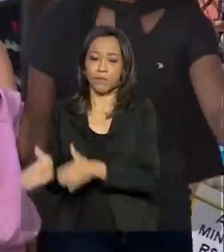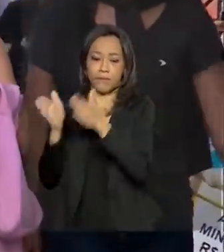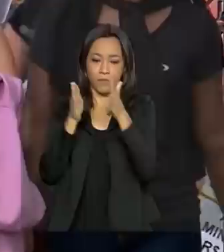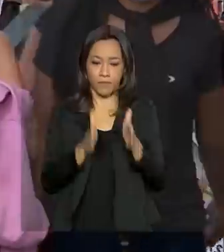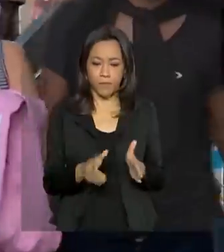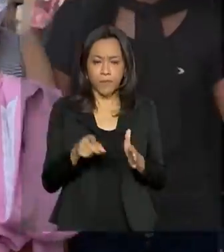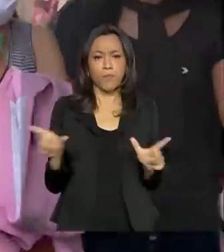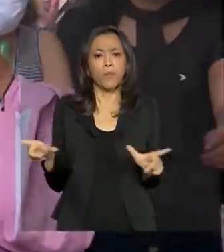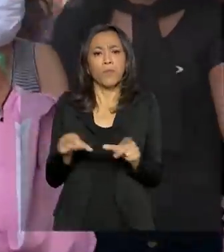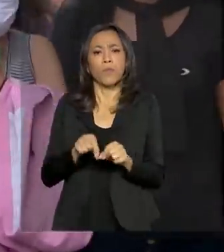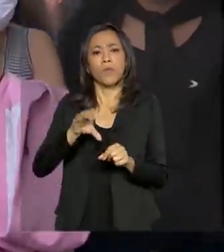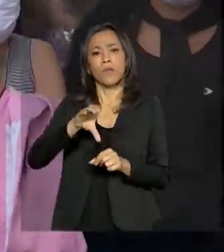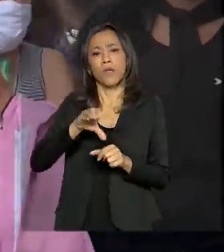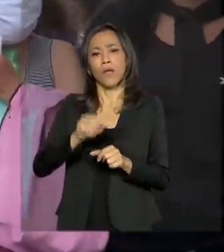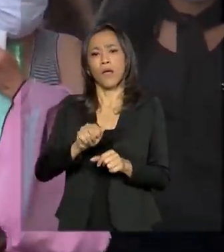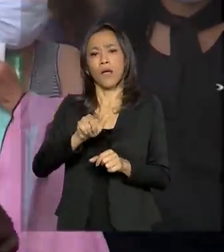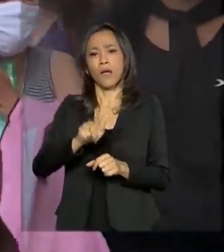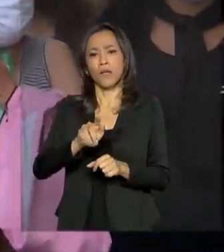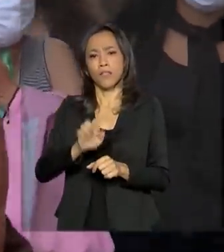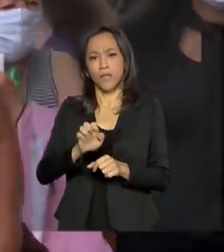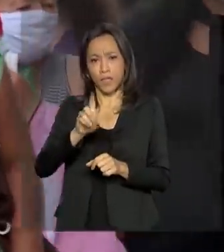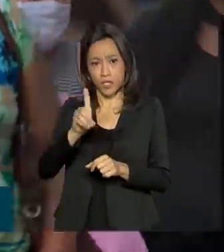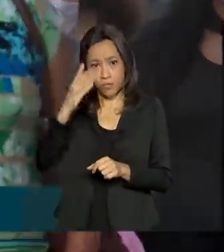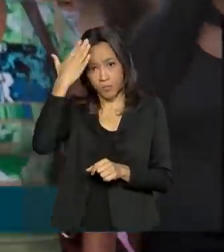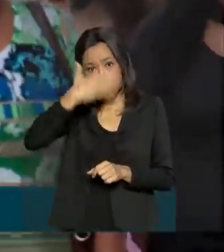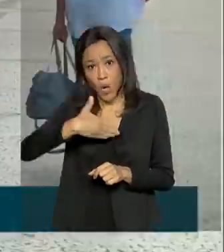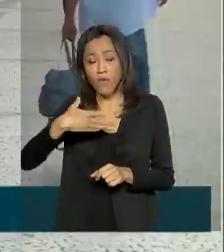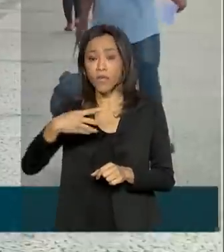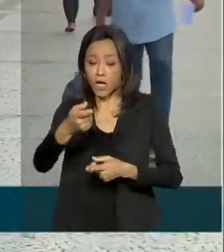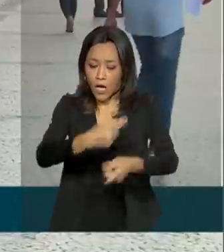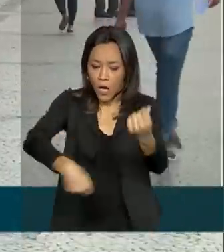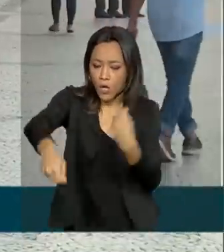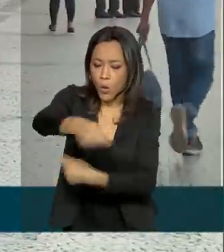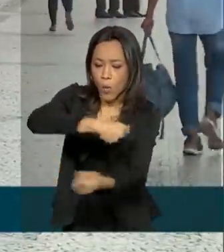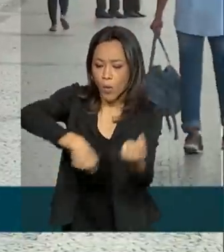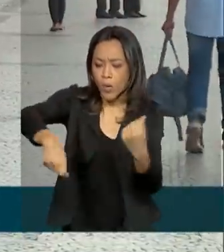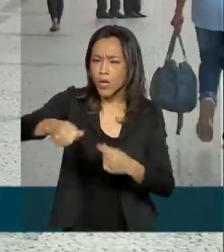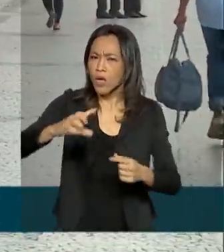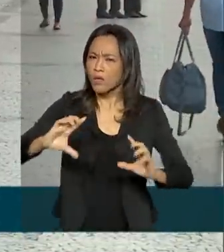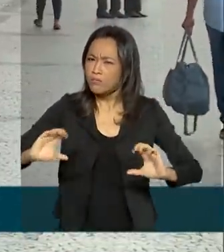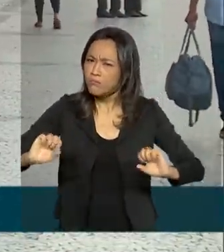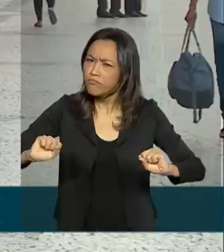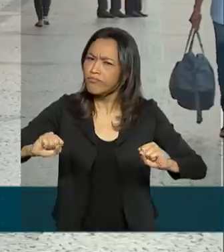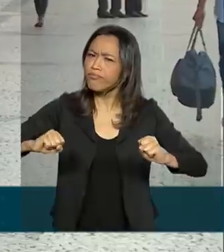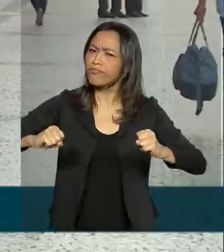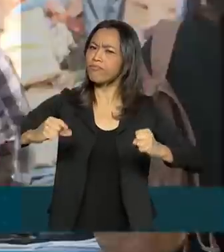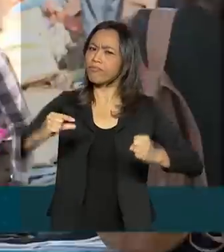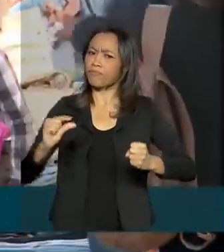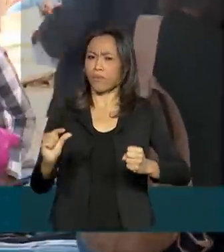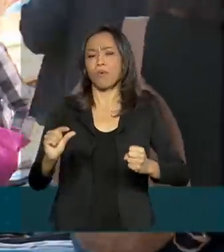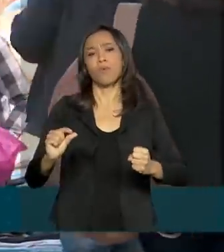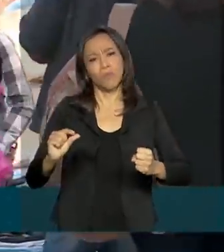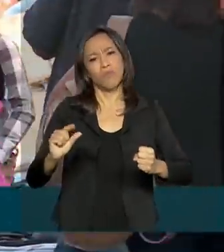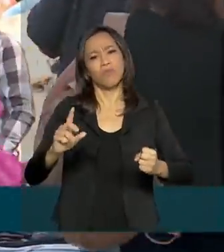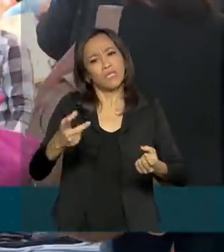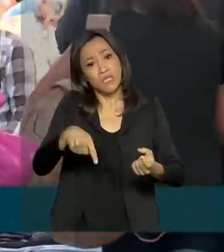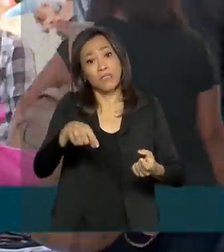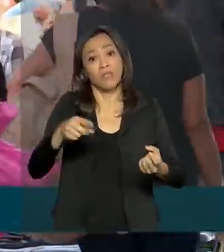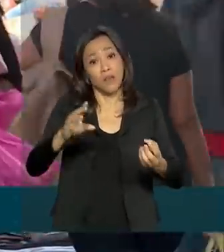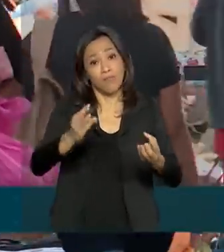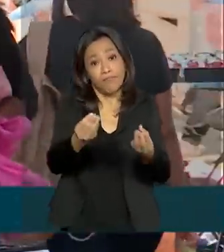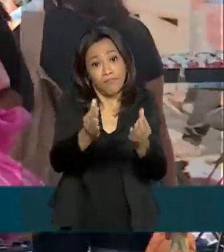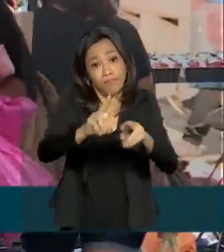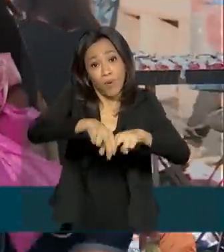do Caged de maio mostra uma reação da economia aos problemas trazidos pela pandemia do novo coronavírus.